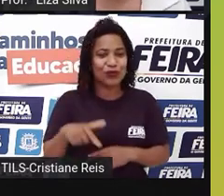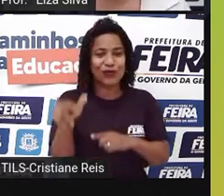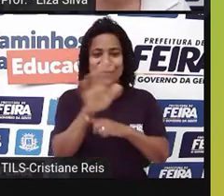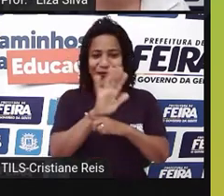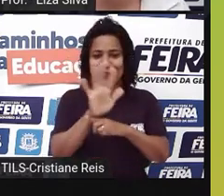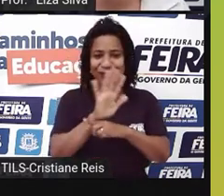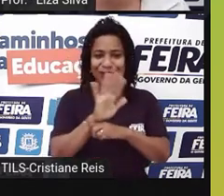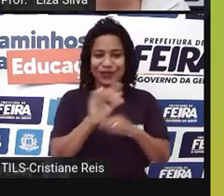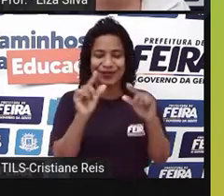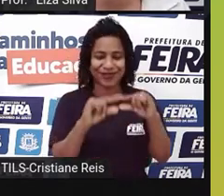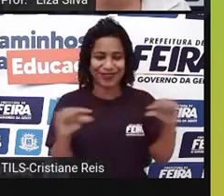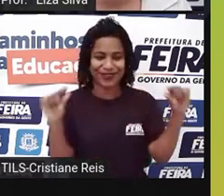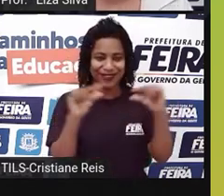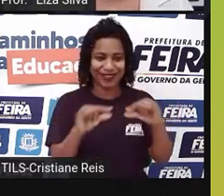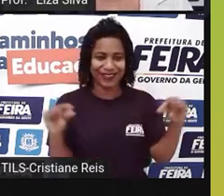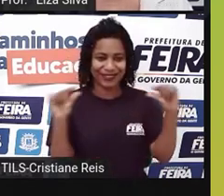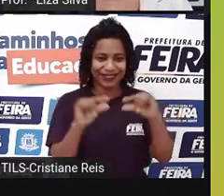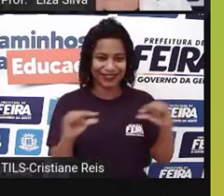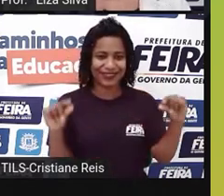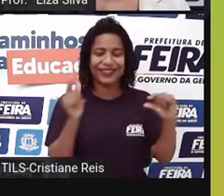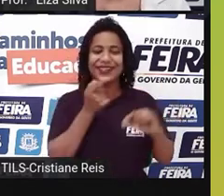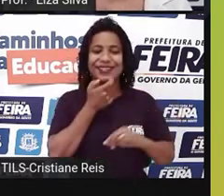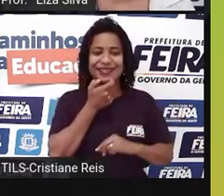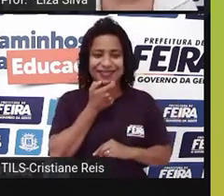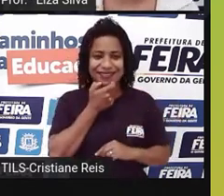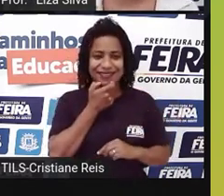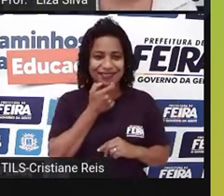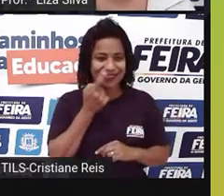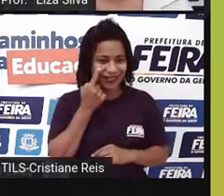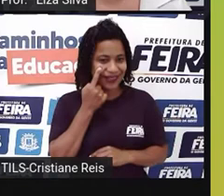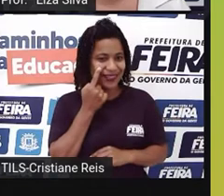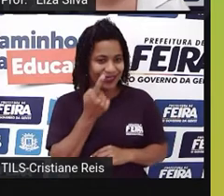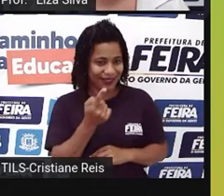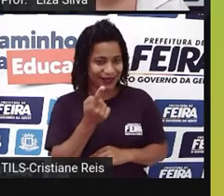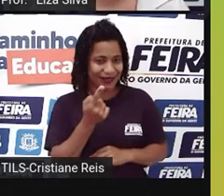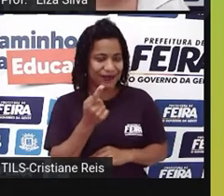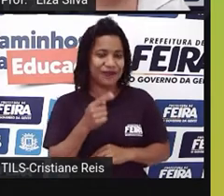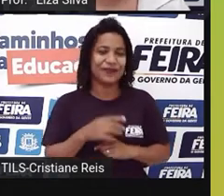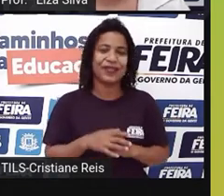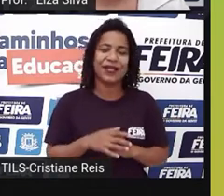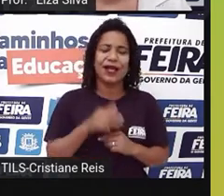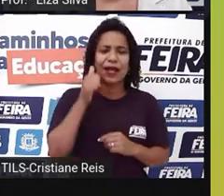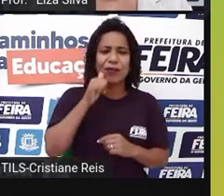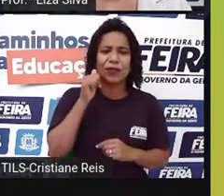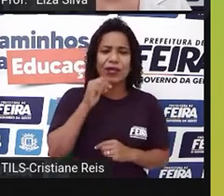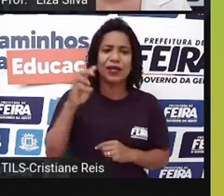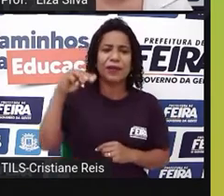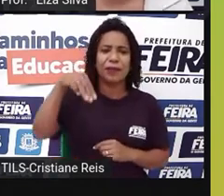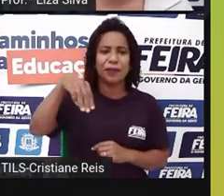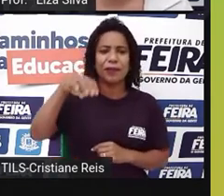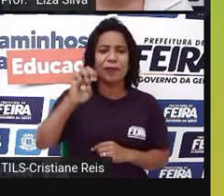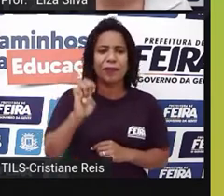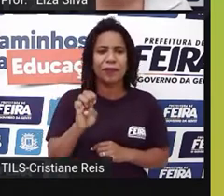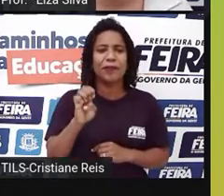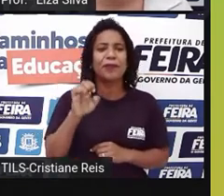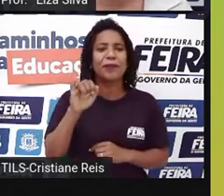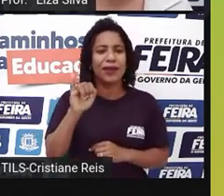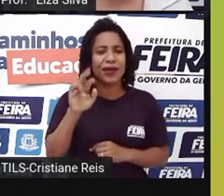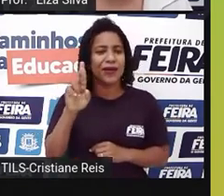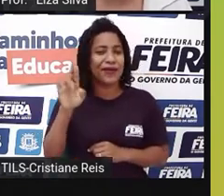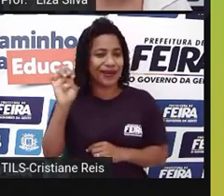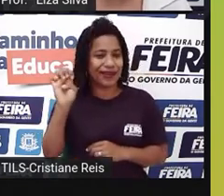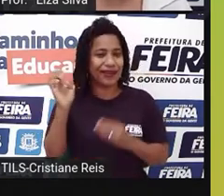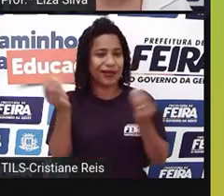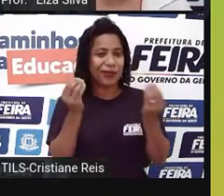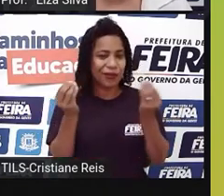legenda em inglês. Então, vamos agora observar o comportamento de Melri nessa situação de entrevista,